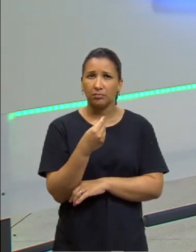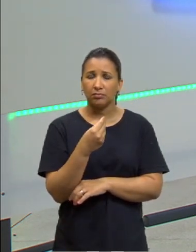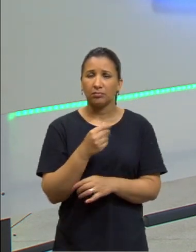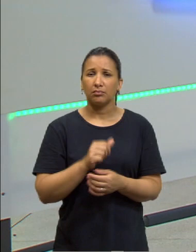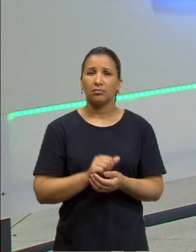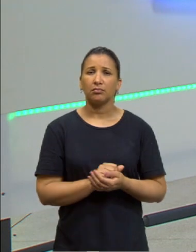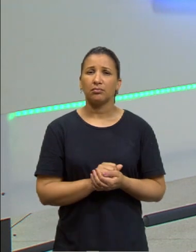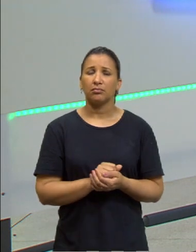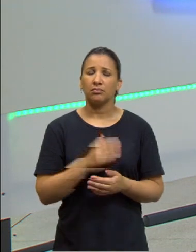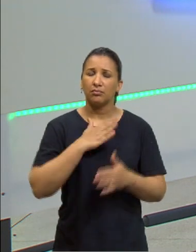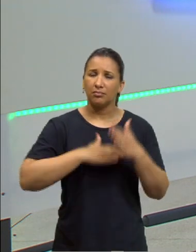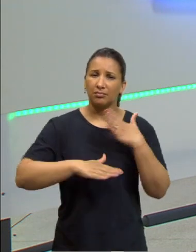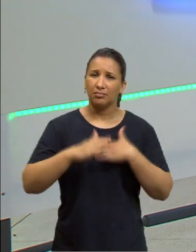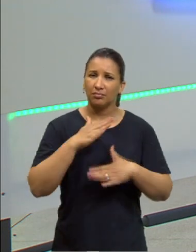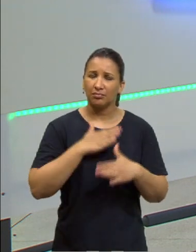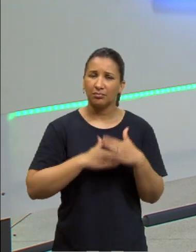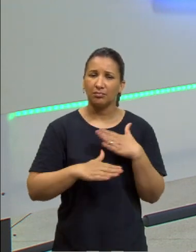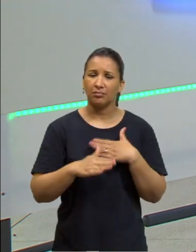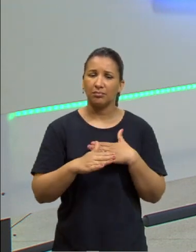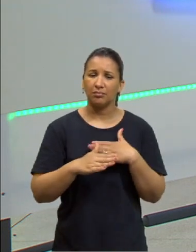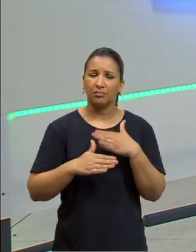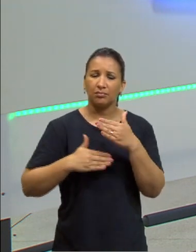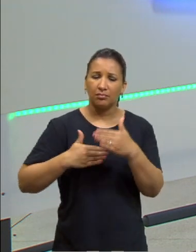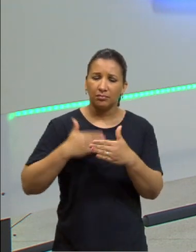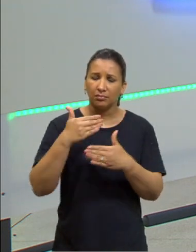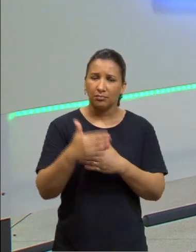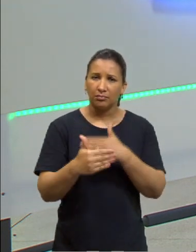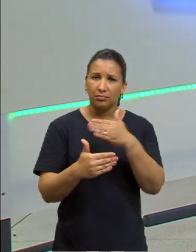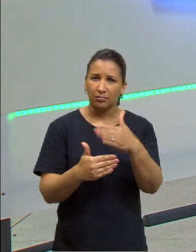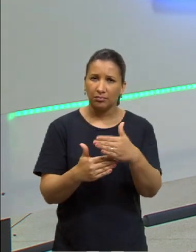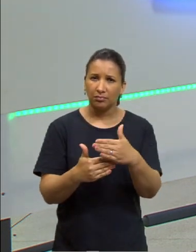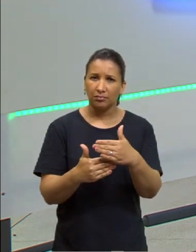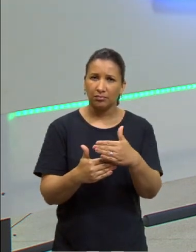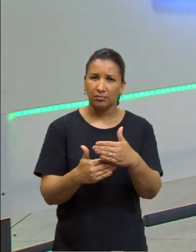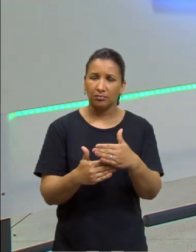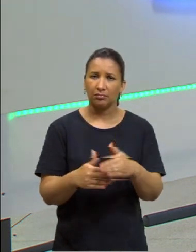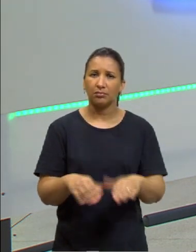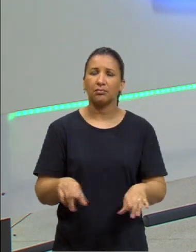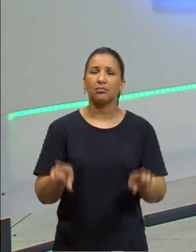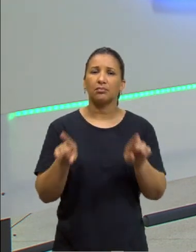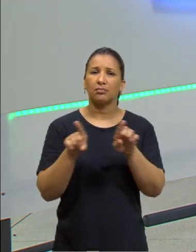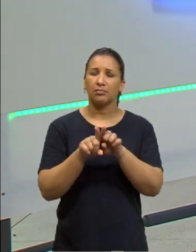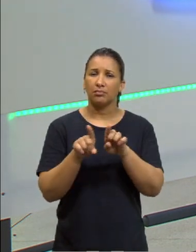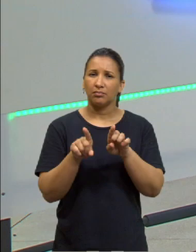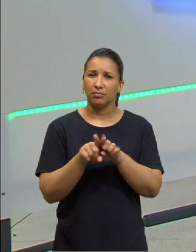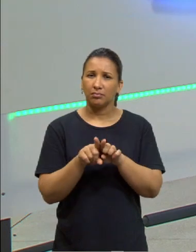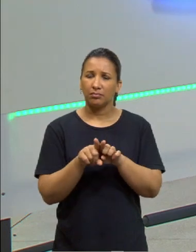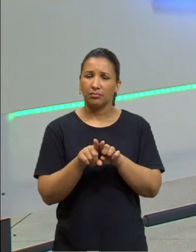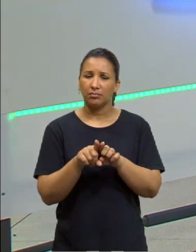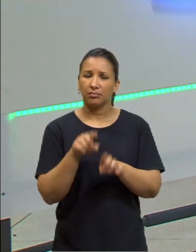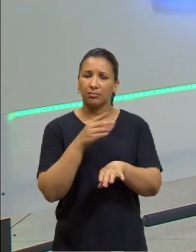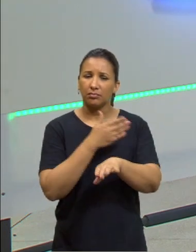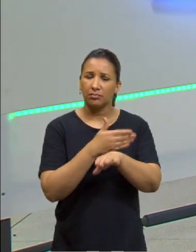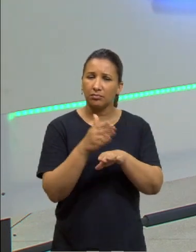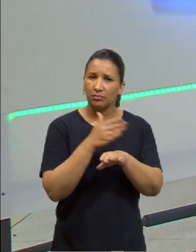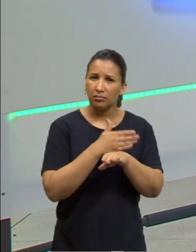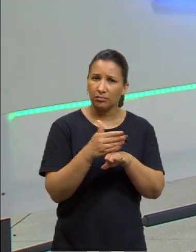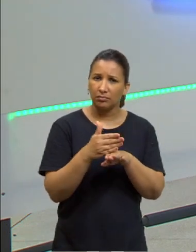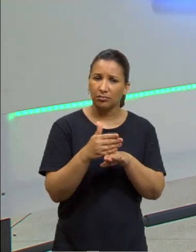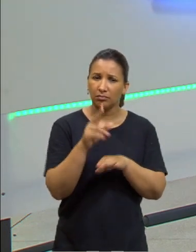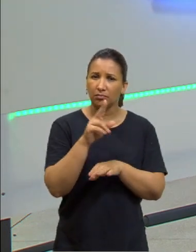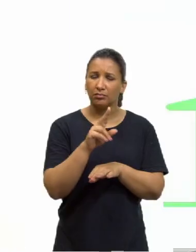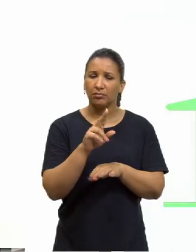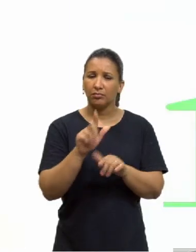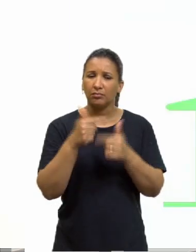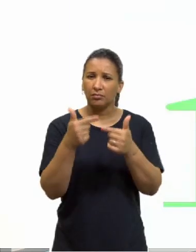frase. Calma, nós temos que, por etapas. Na metafísica dos costumes, ele diz o seguinte, haja apenas segundo